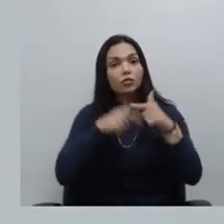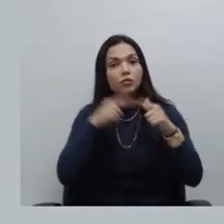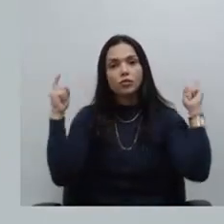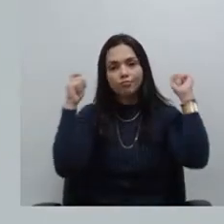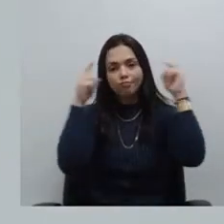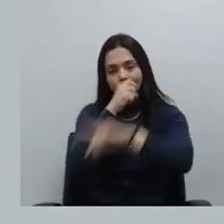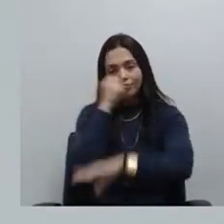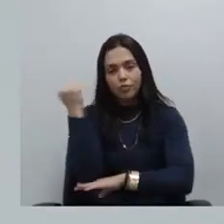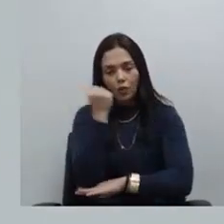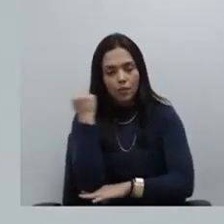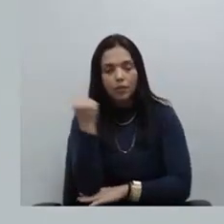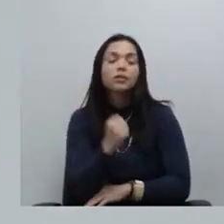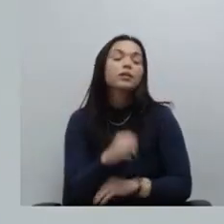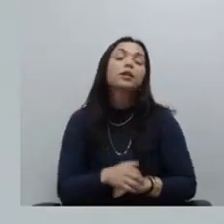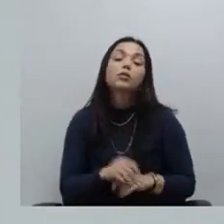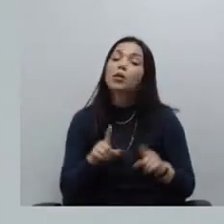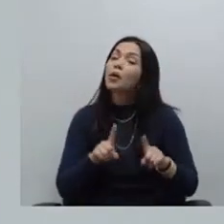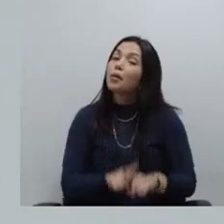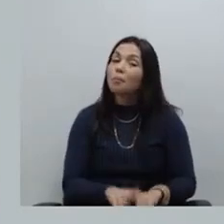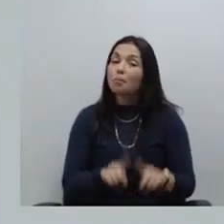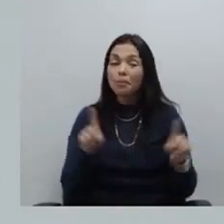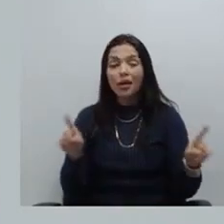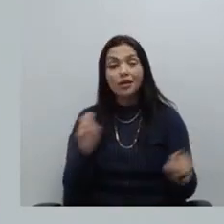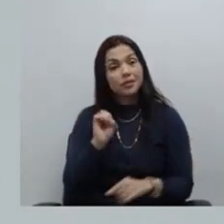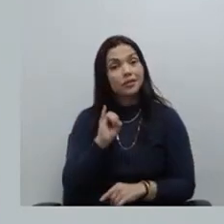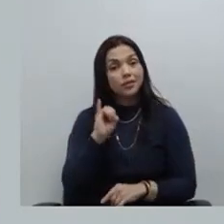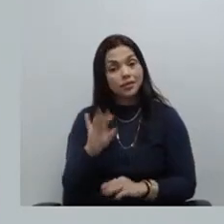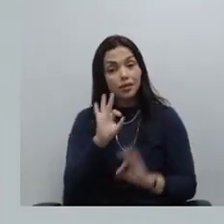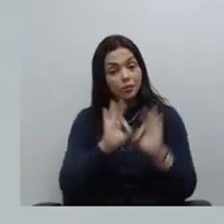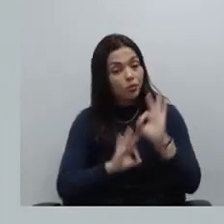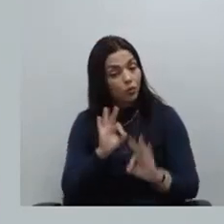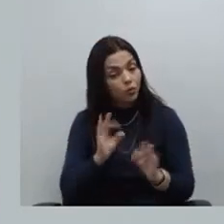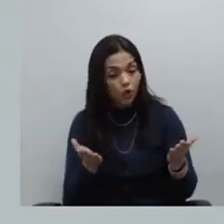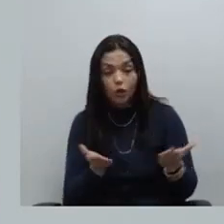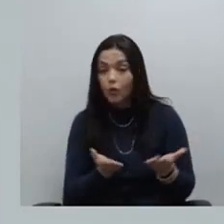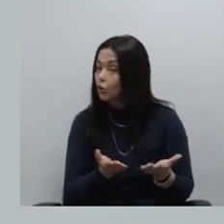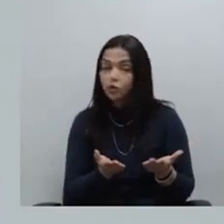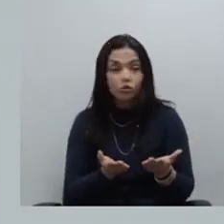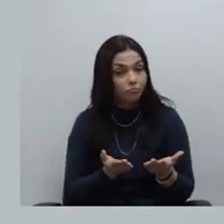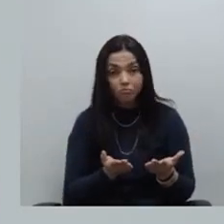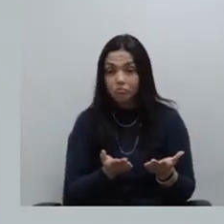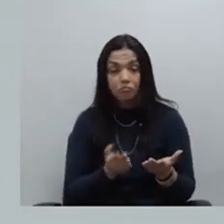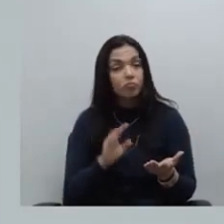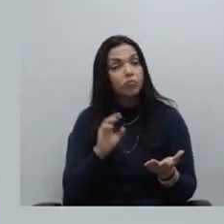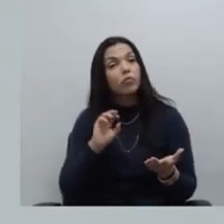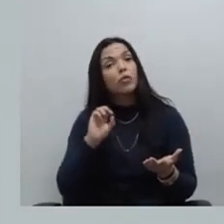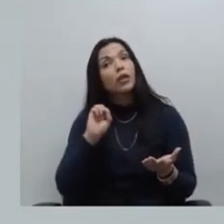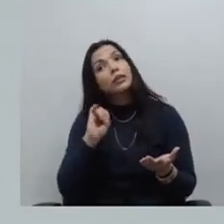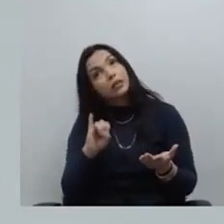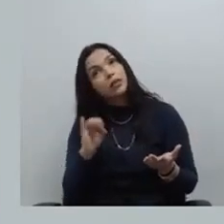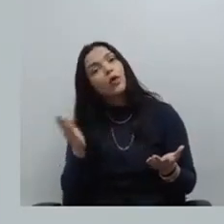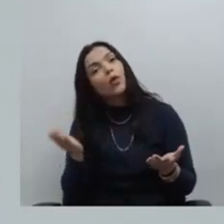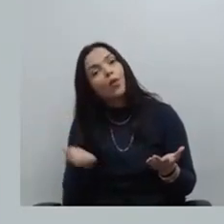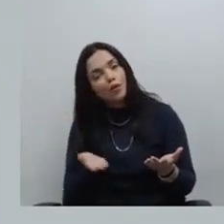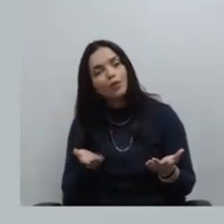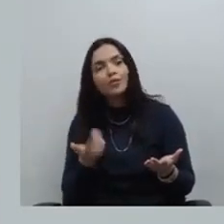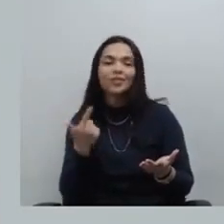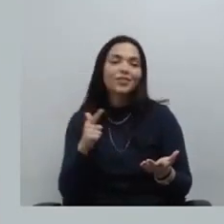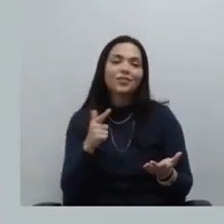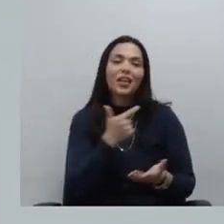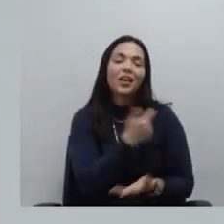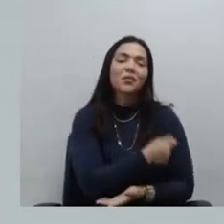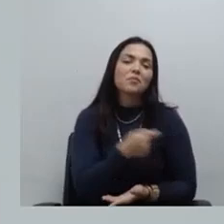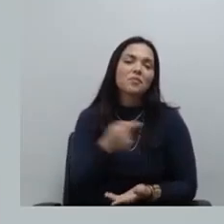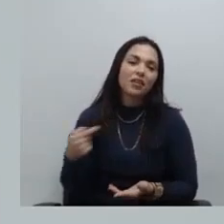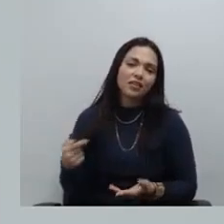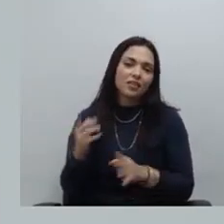mas caso não venha esse anteprojeto hoje mesmo que venha hoje conselheiro Bruno nós não teremos em uma semana